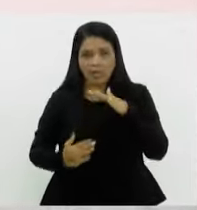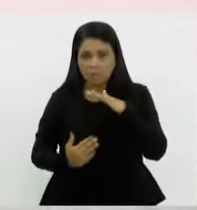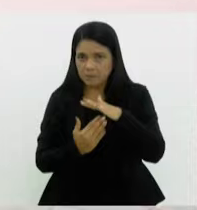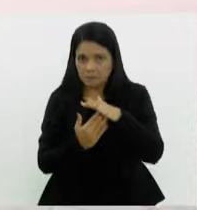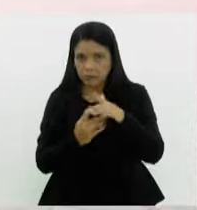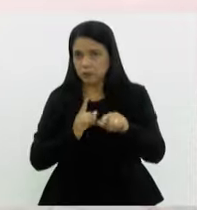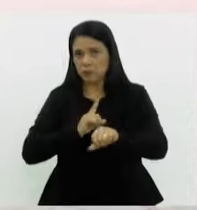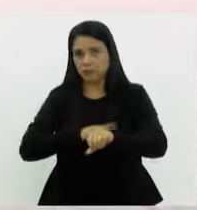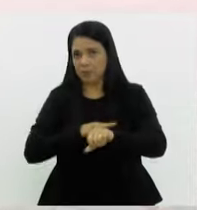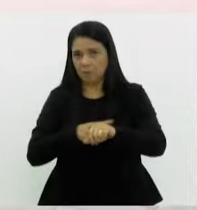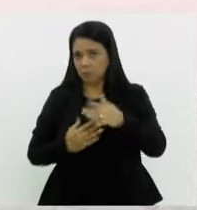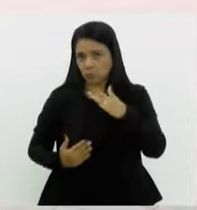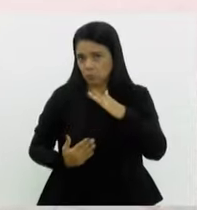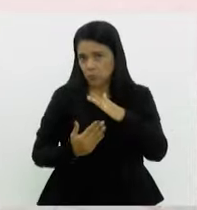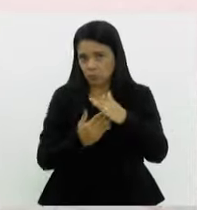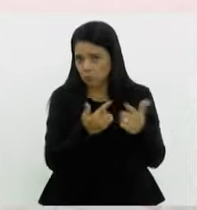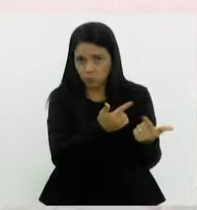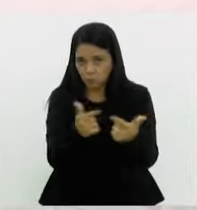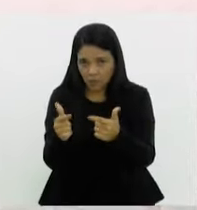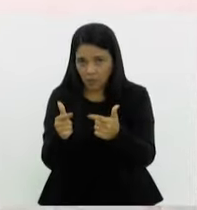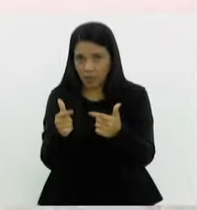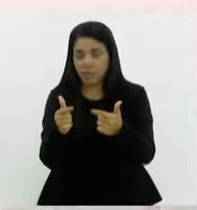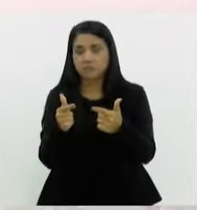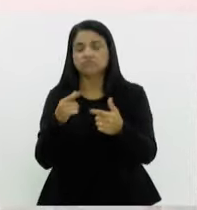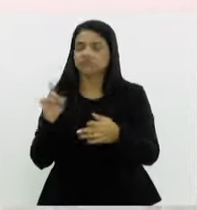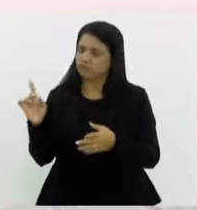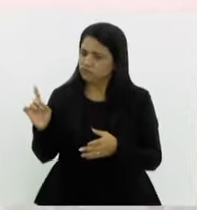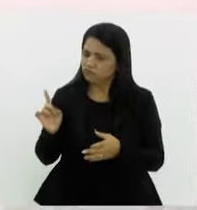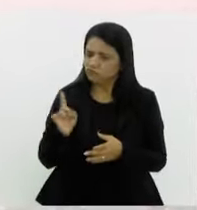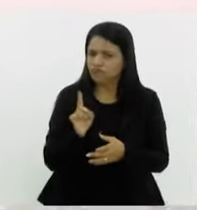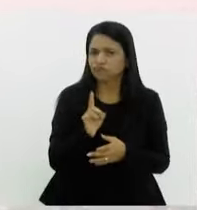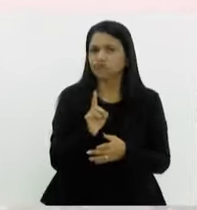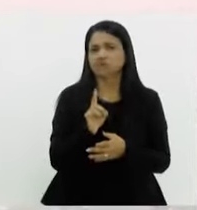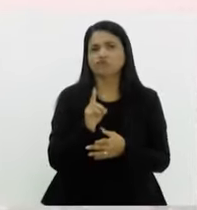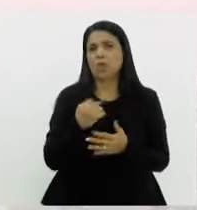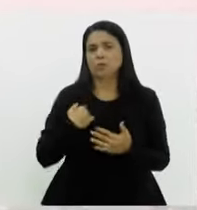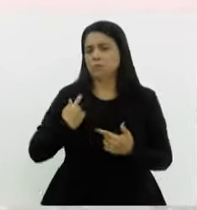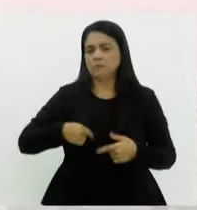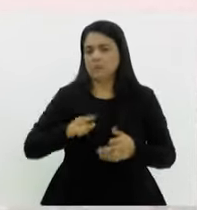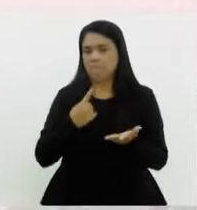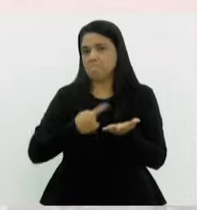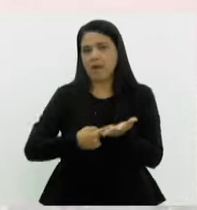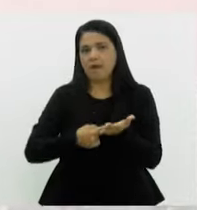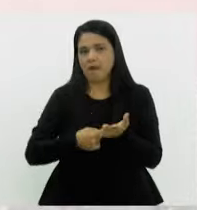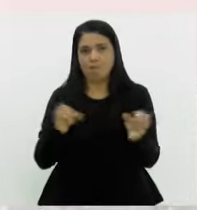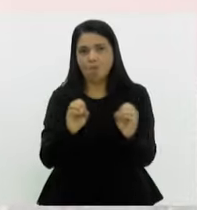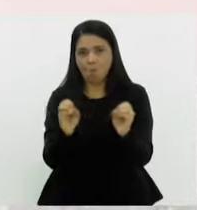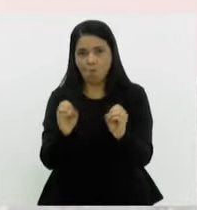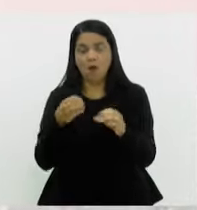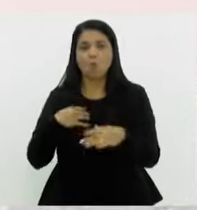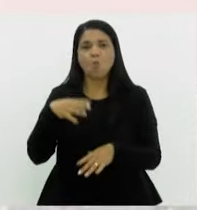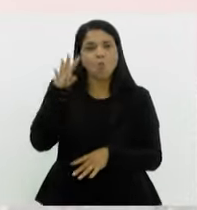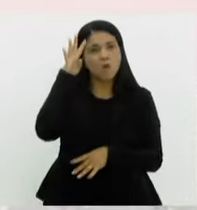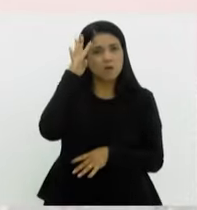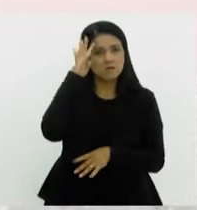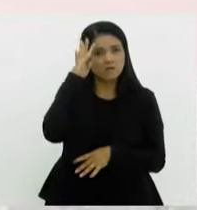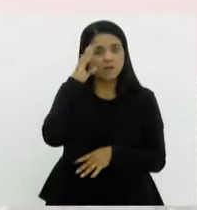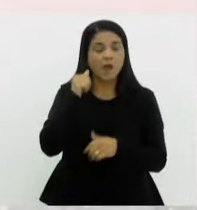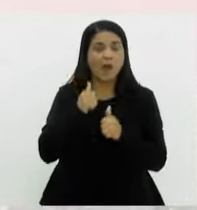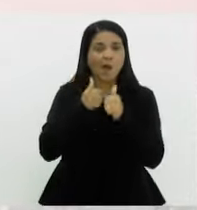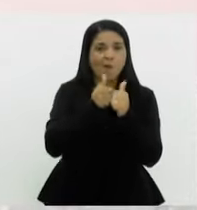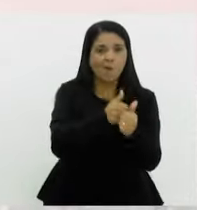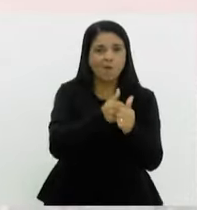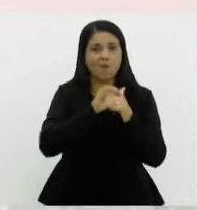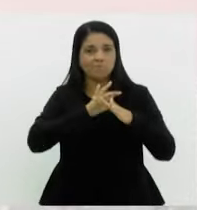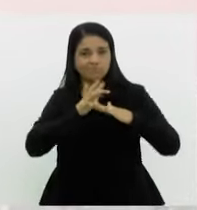tempo, não precisa, é só chegar, né? Não precisa marcar, é só chegar numa quarta-feira, é só acompanhar nas mídias